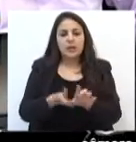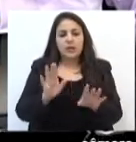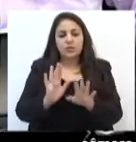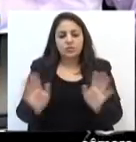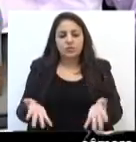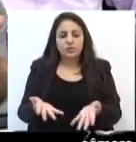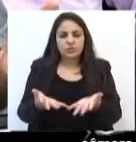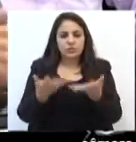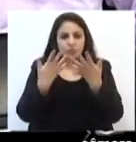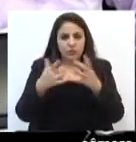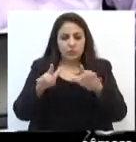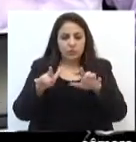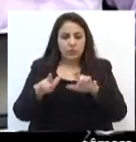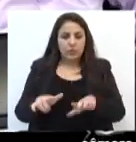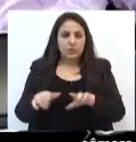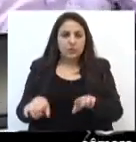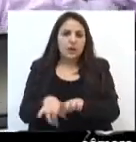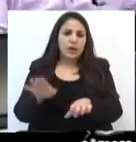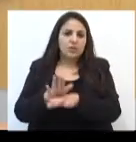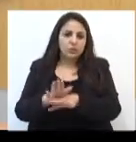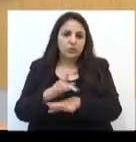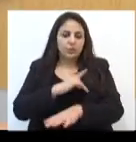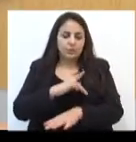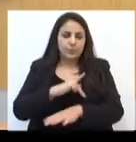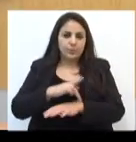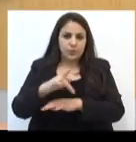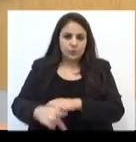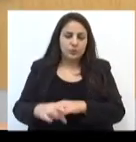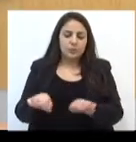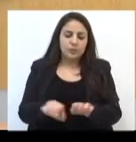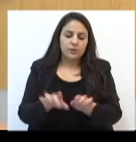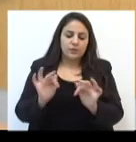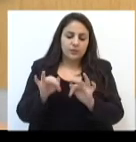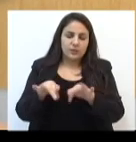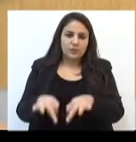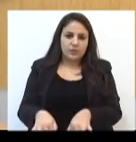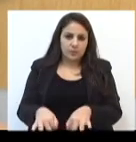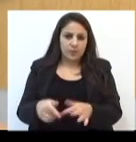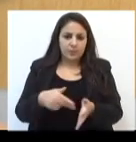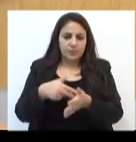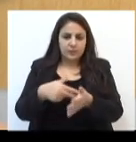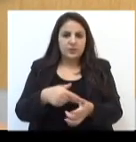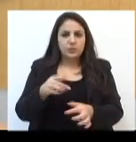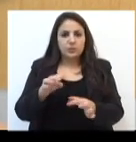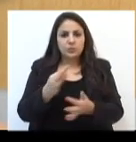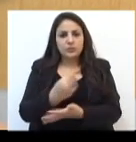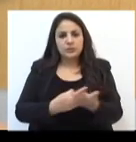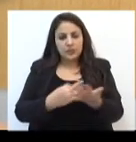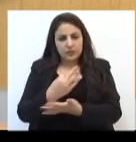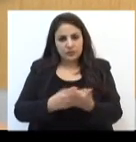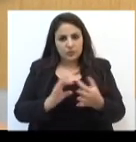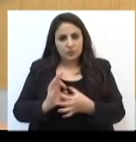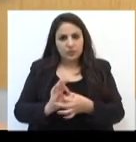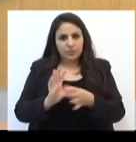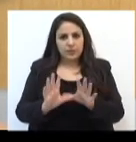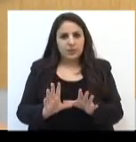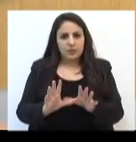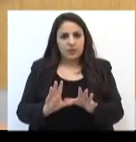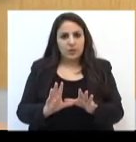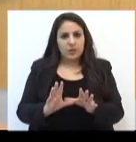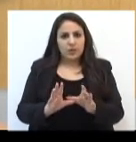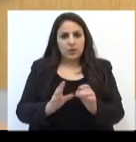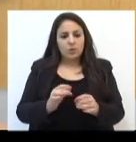loteamento e só tem a ajudar Passo Fundo. Encerramos a apresentação dos textos aprovados com uma moção de